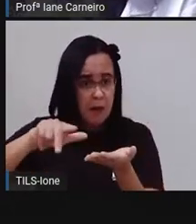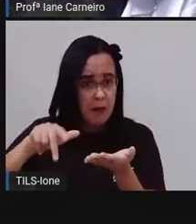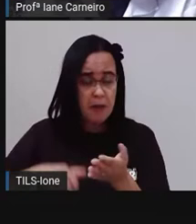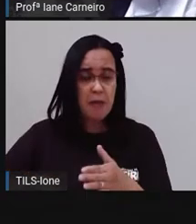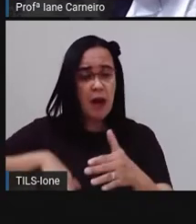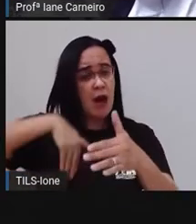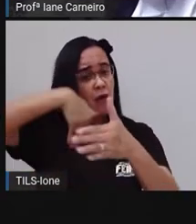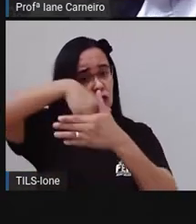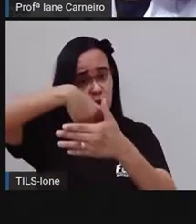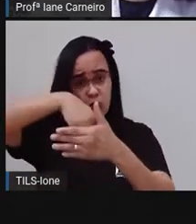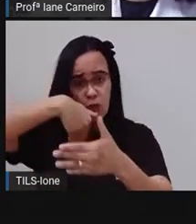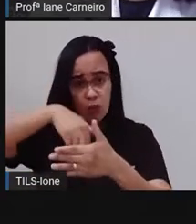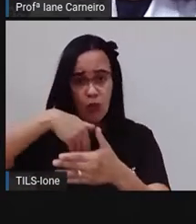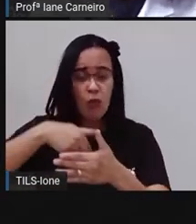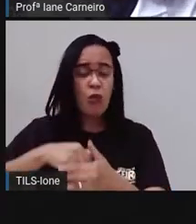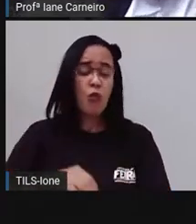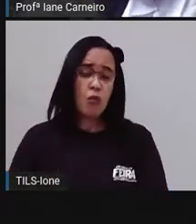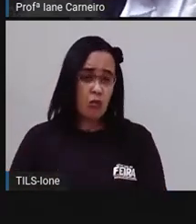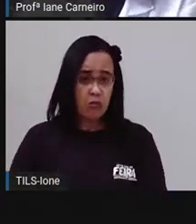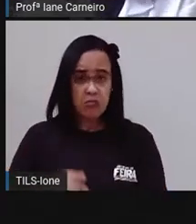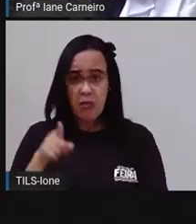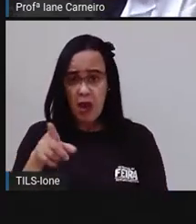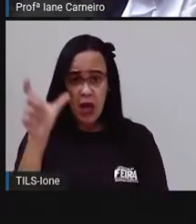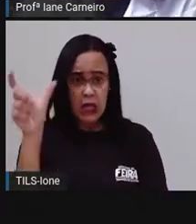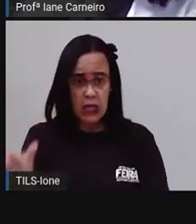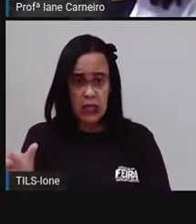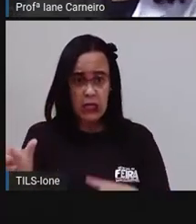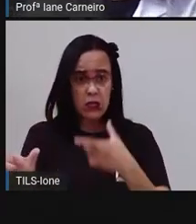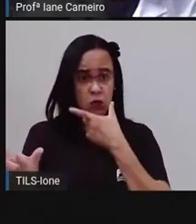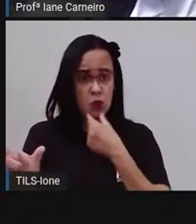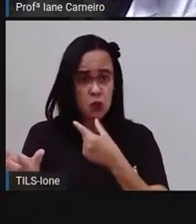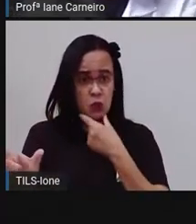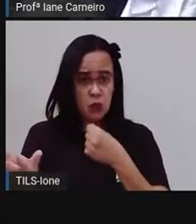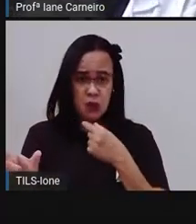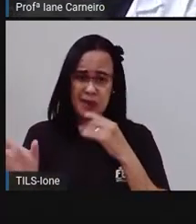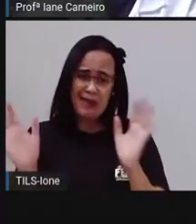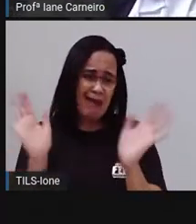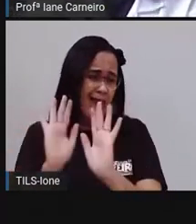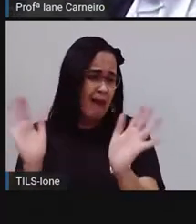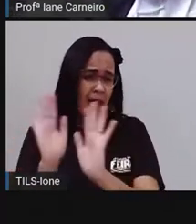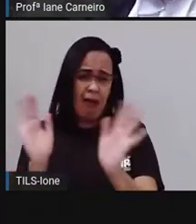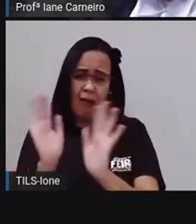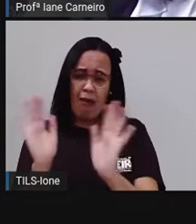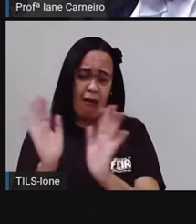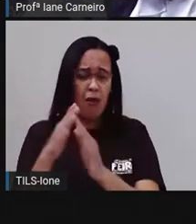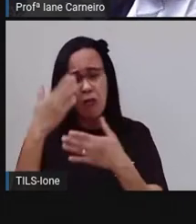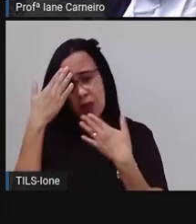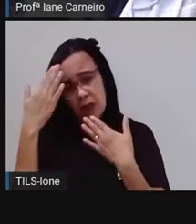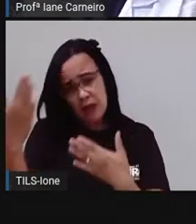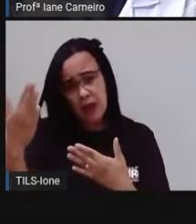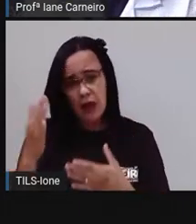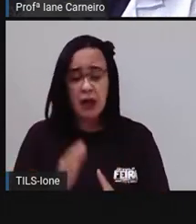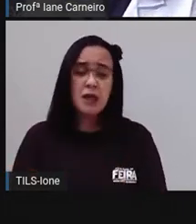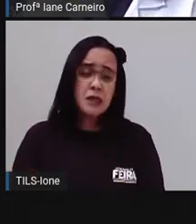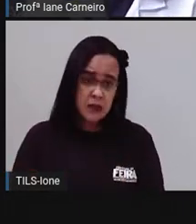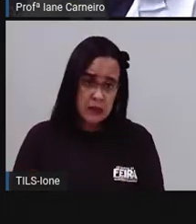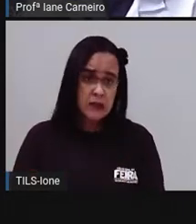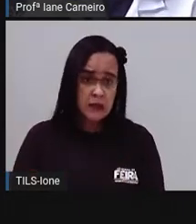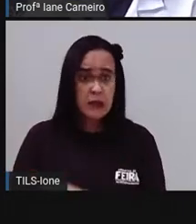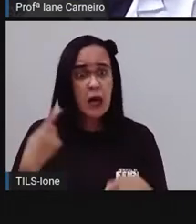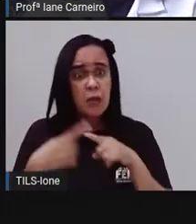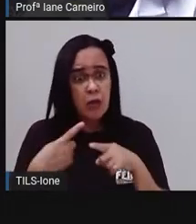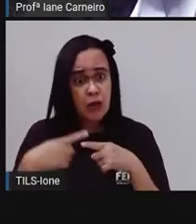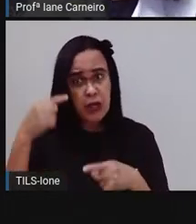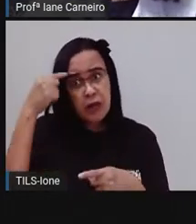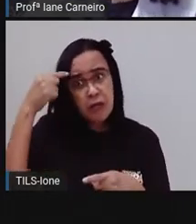jogar futebol ou queimado, Pedro dizia, não, obrigado. Afinal, só de pensar